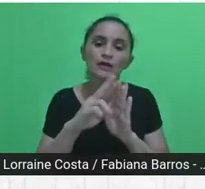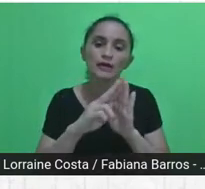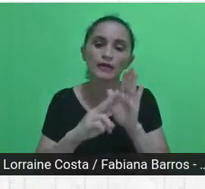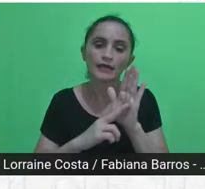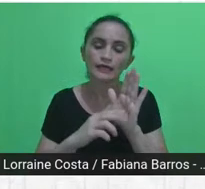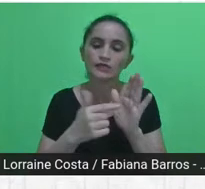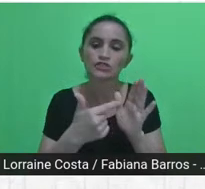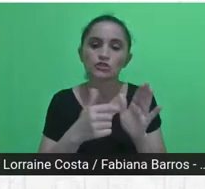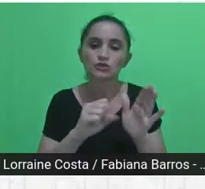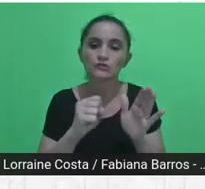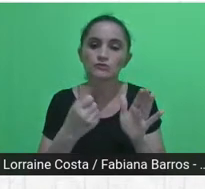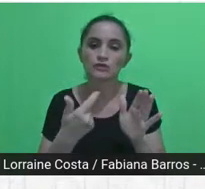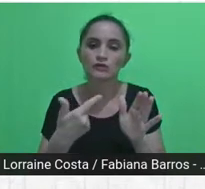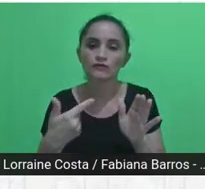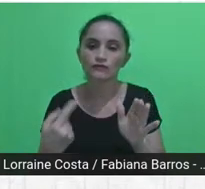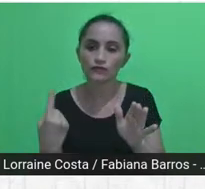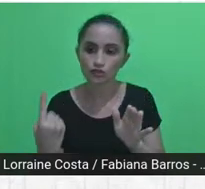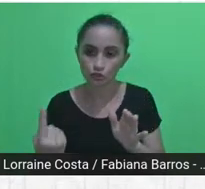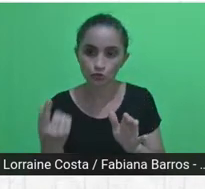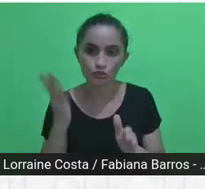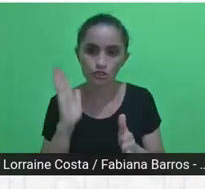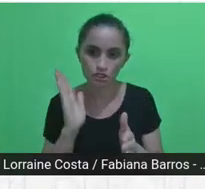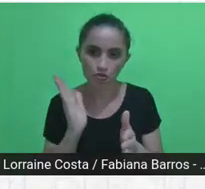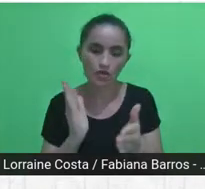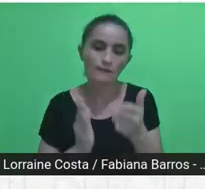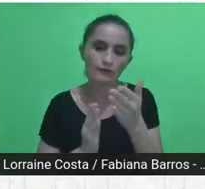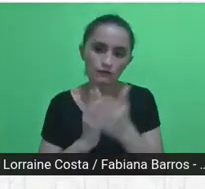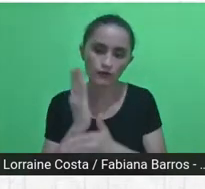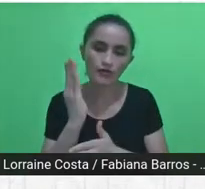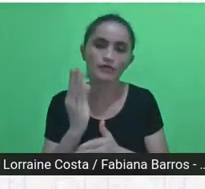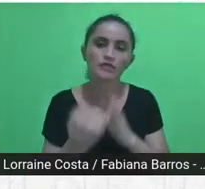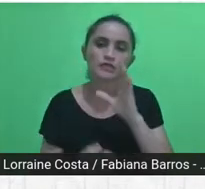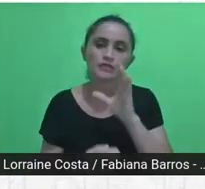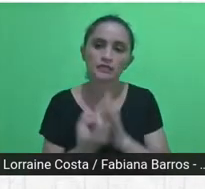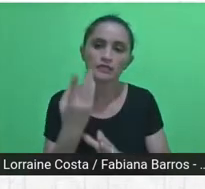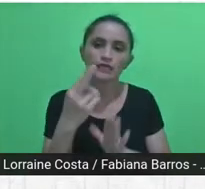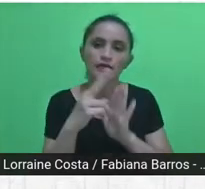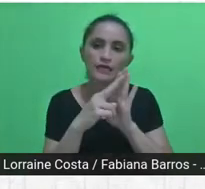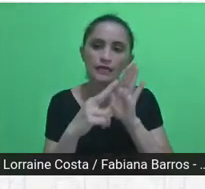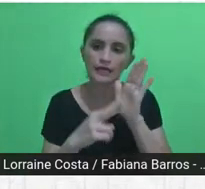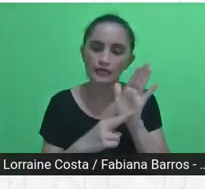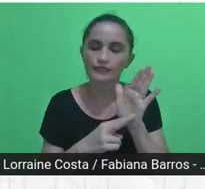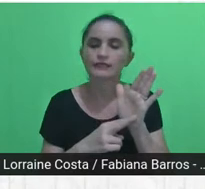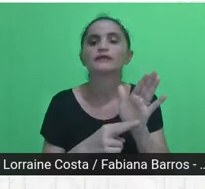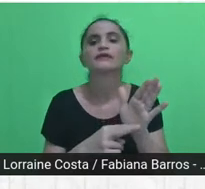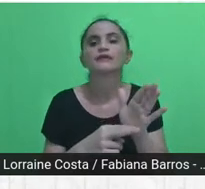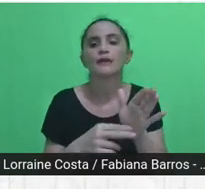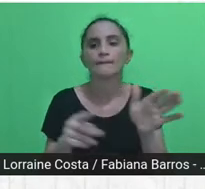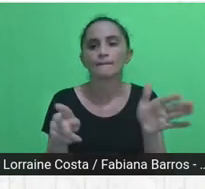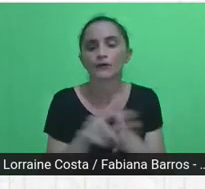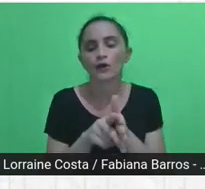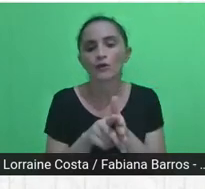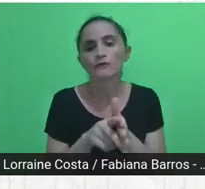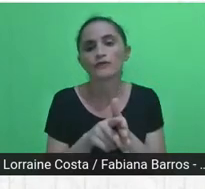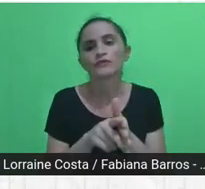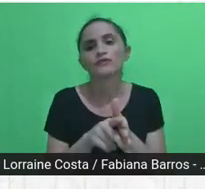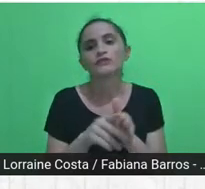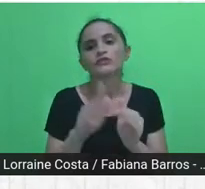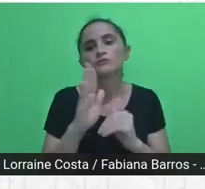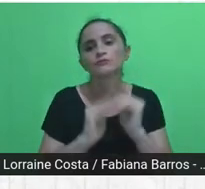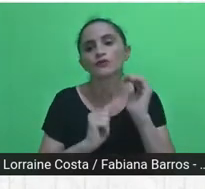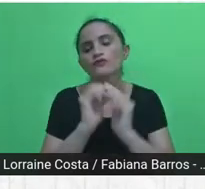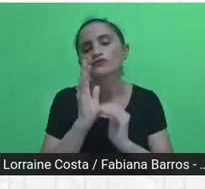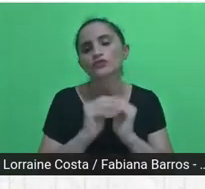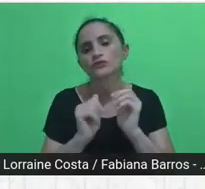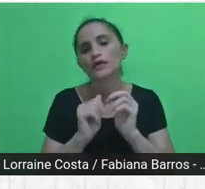aprovada, que regulamenta as residências multiprofissionais e na próxima